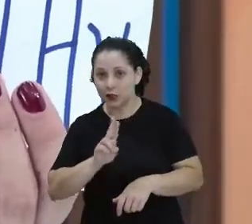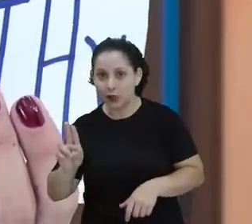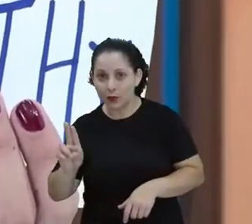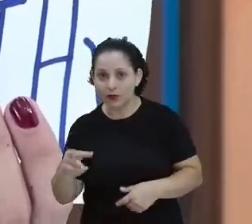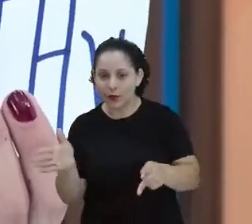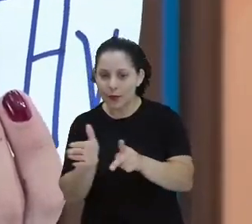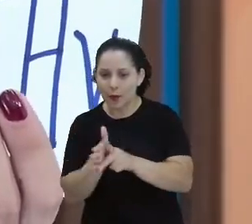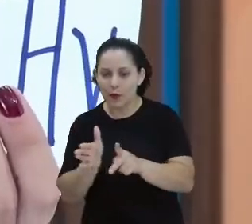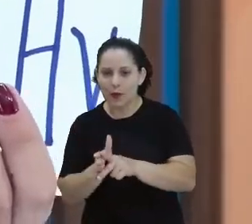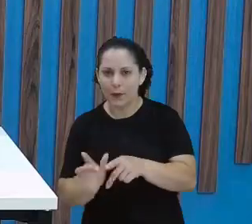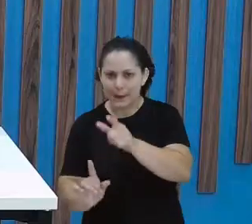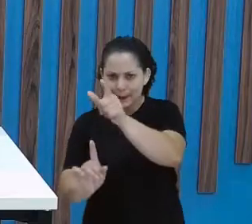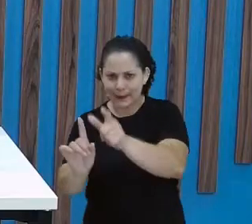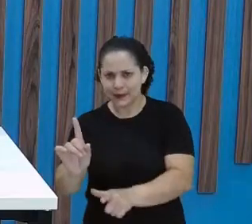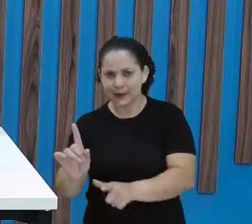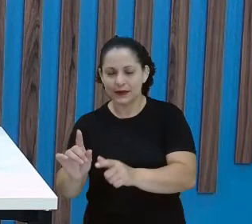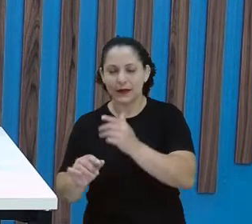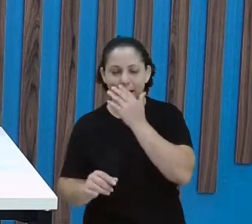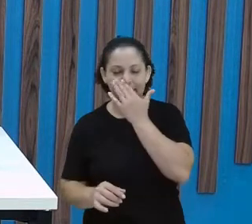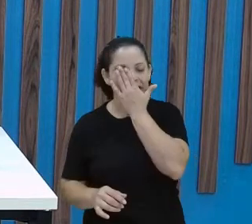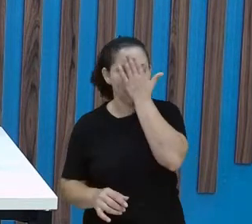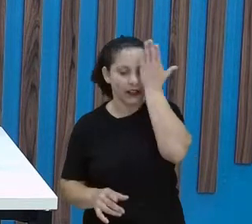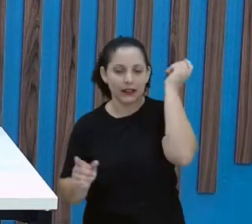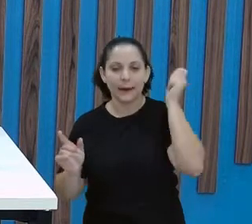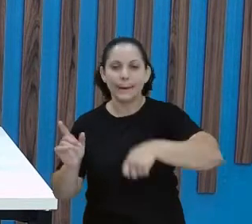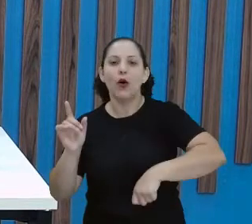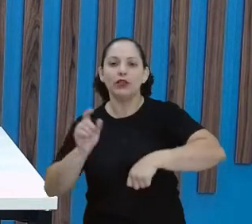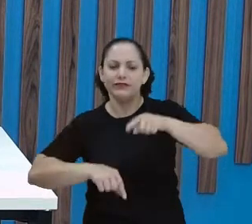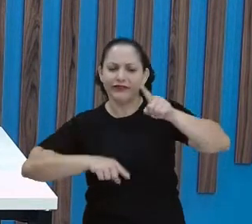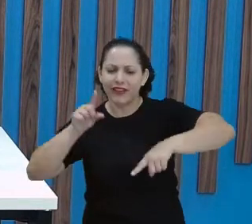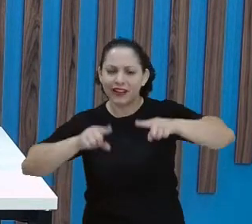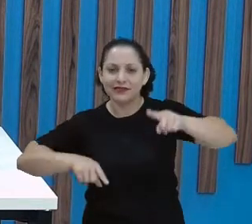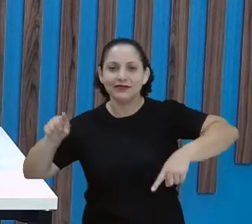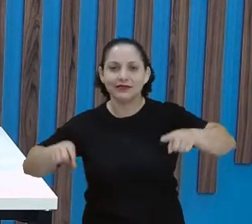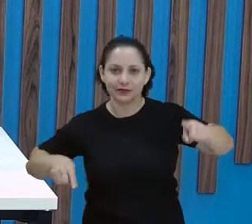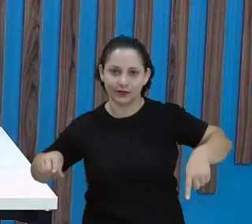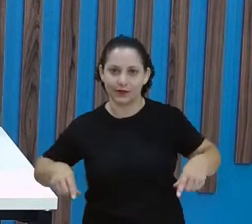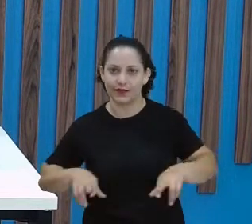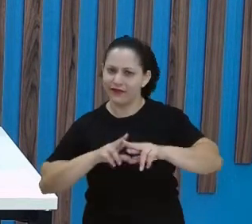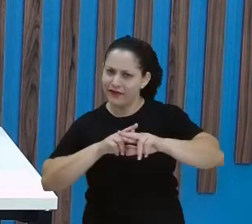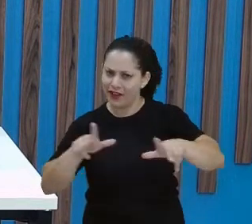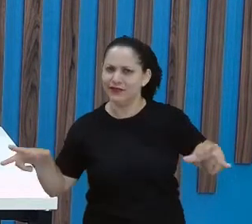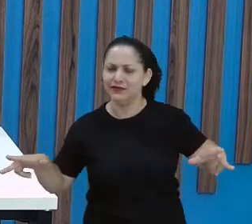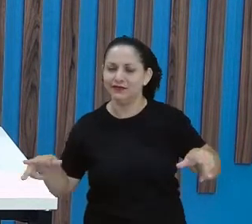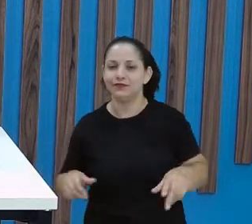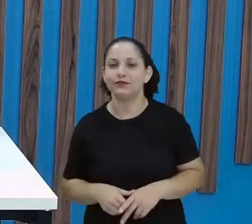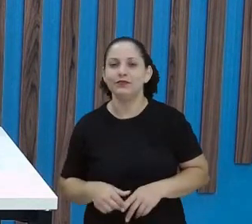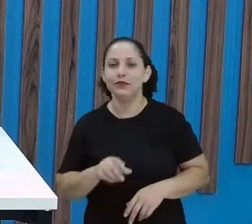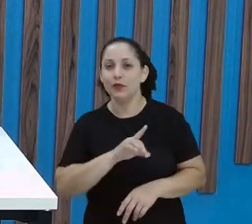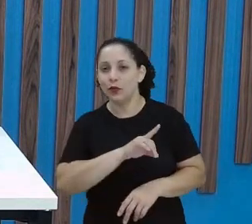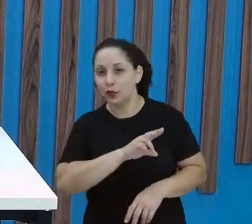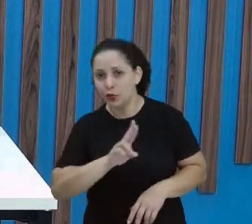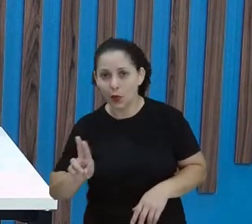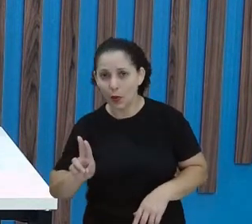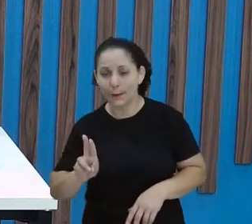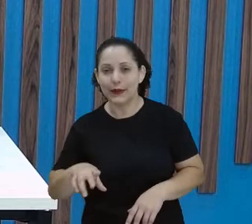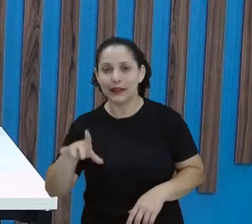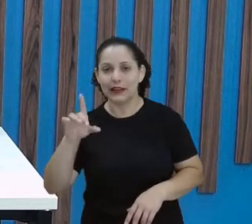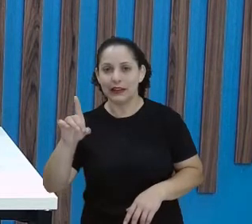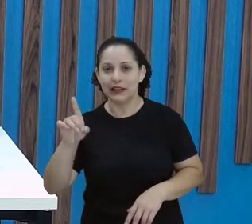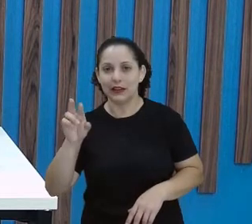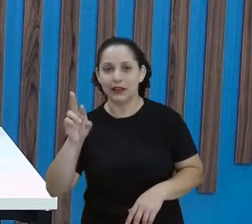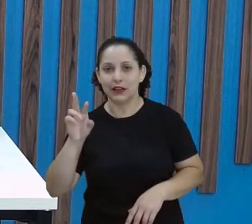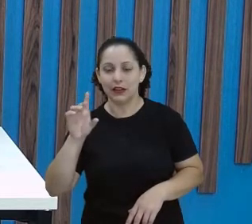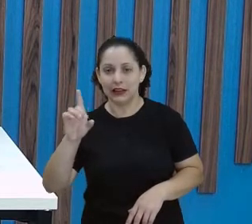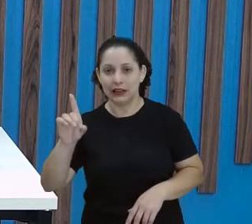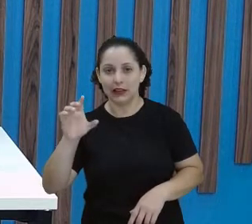próprios, não é isso? variar. Pode ser variado, tanto como a gente mostrou o nome Dorothy e a gente escreveu um R e